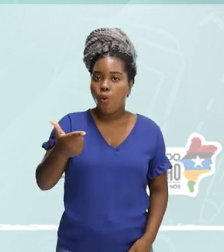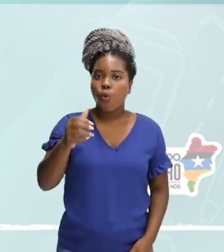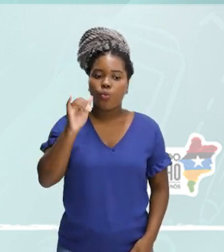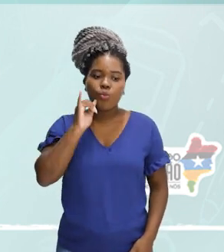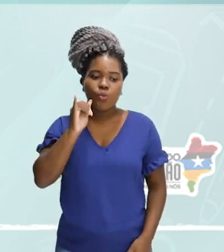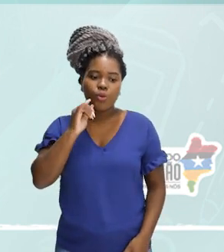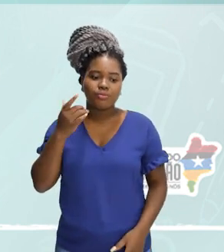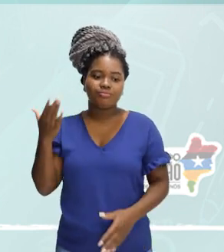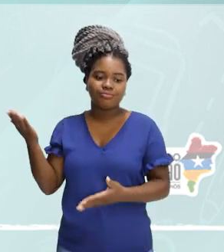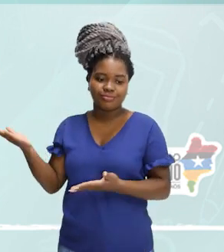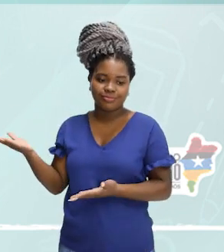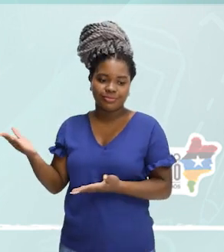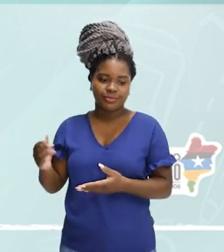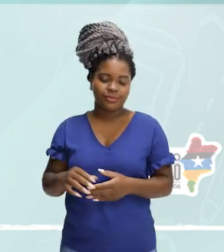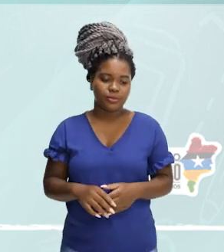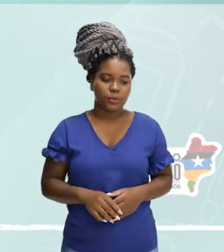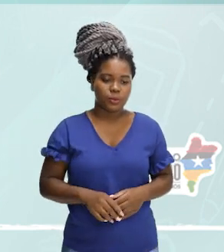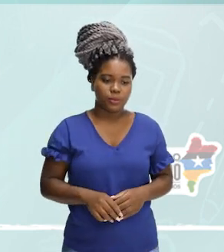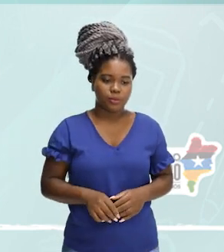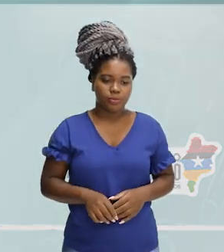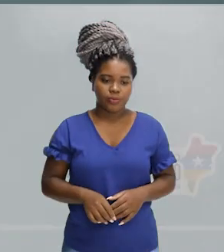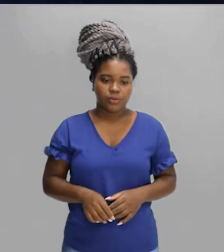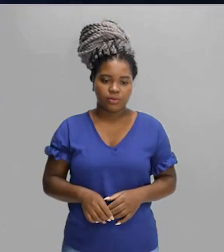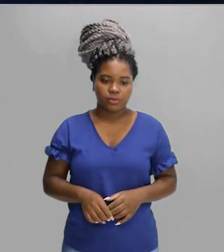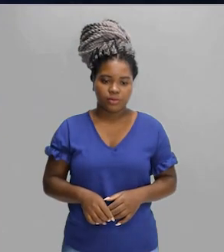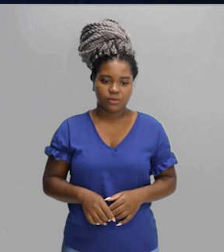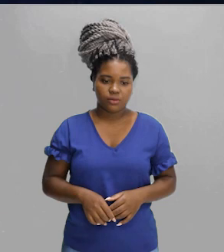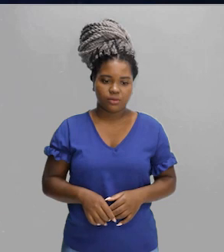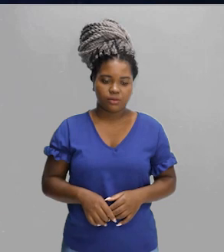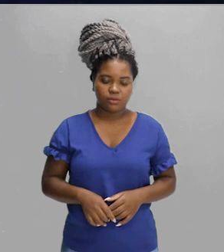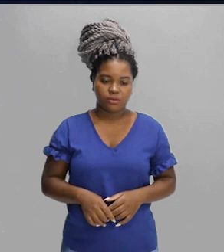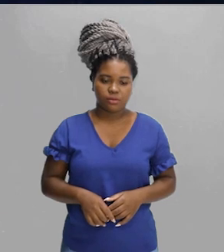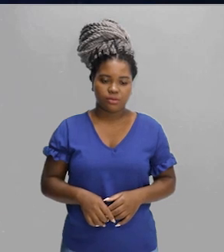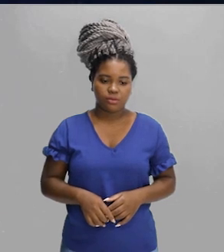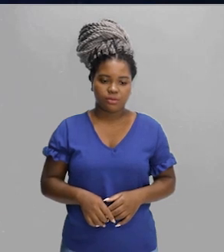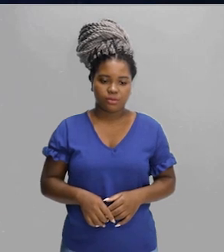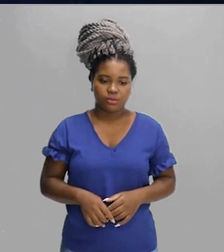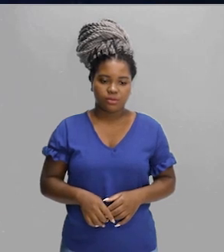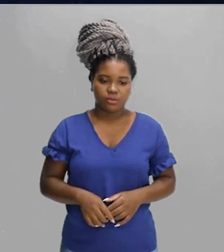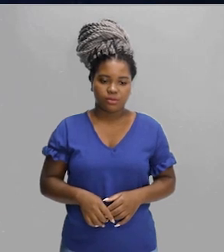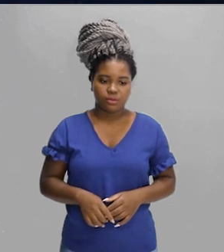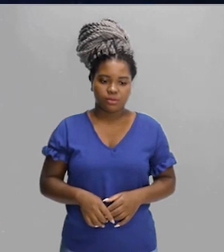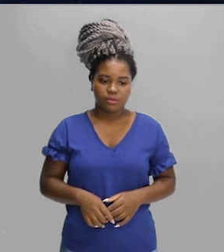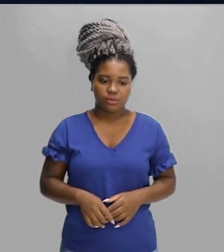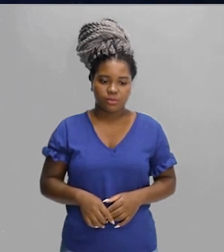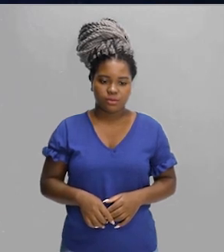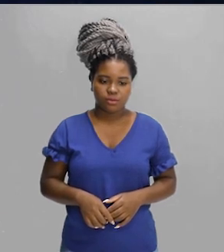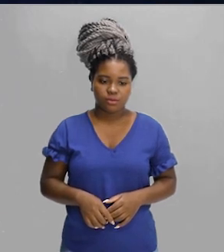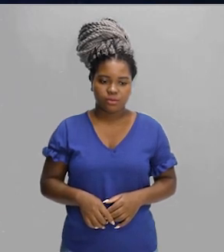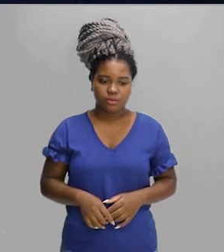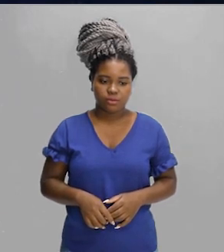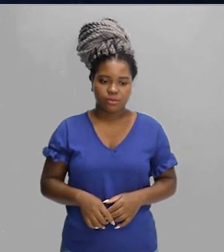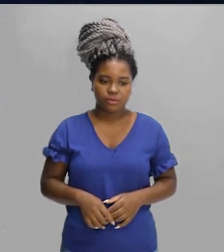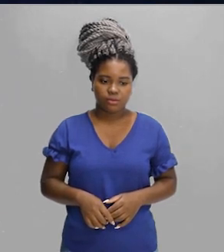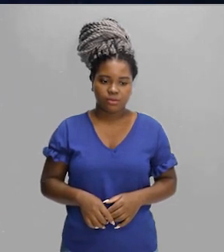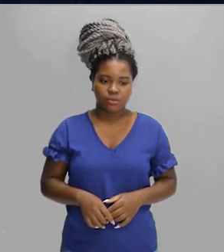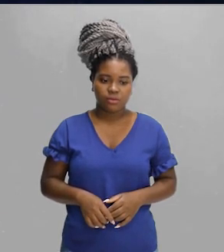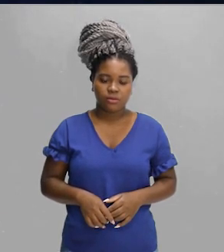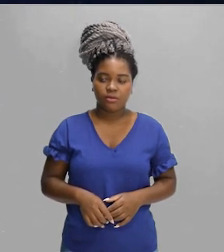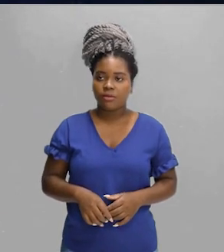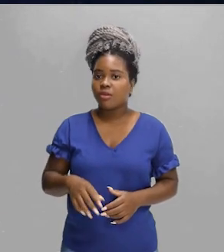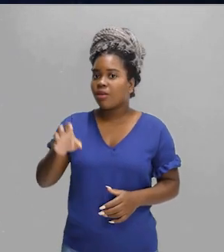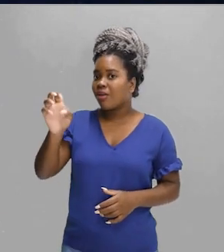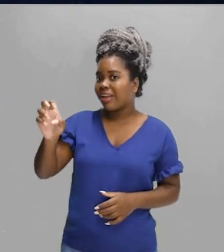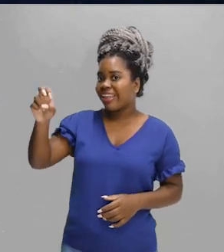El brilho de la luna. El brilho de la luna, o brilho da lua. Então, qual é a